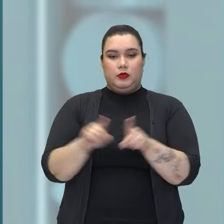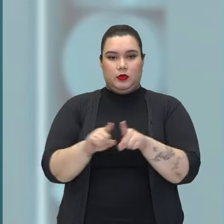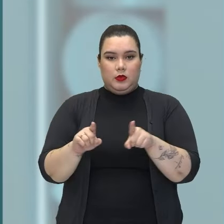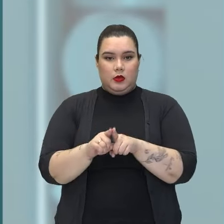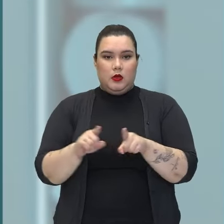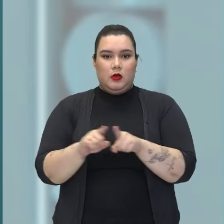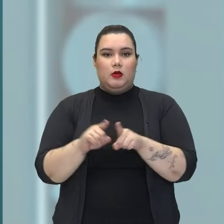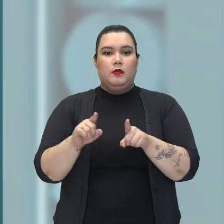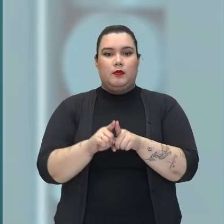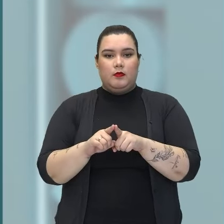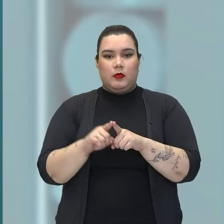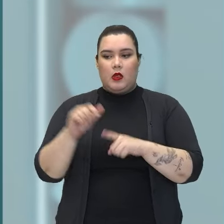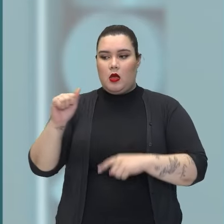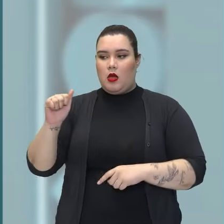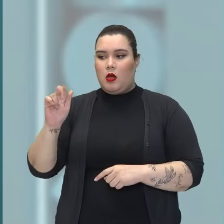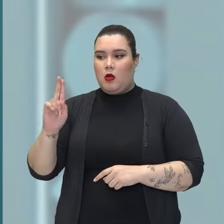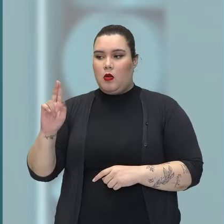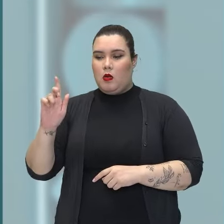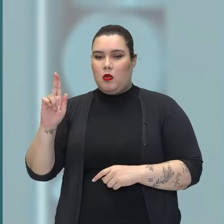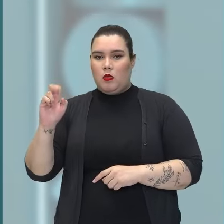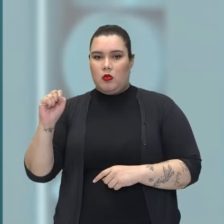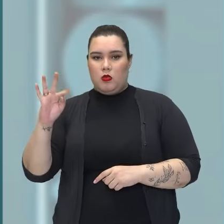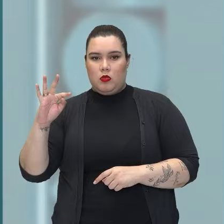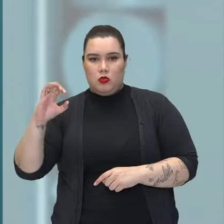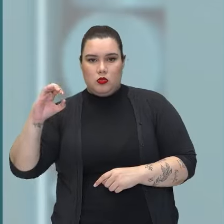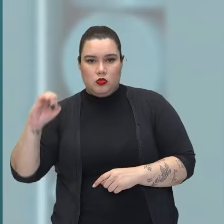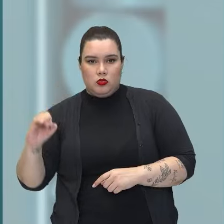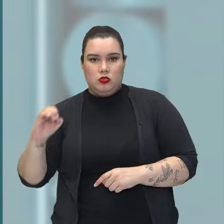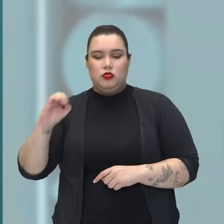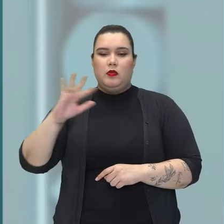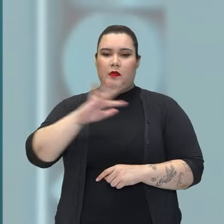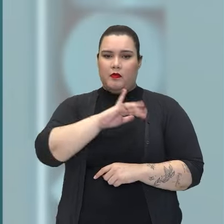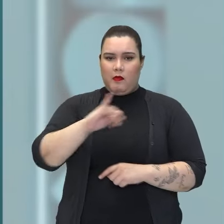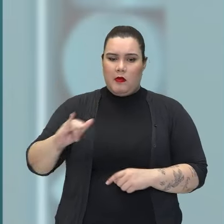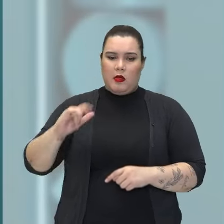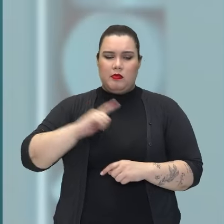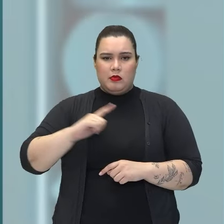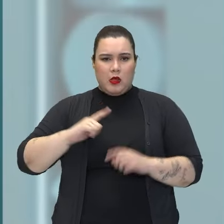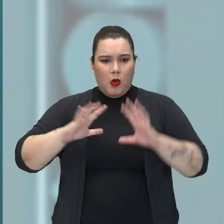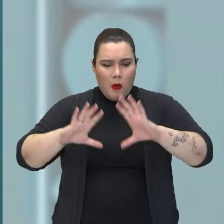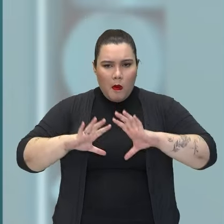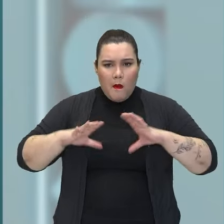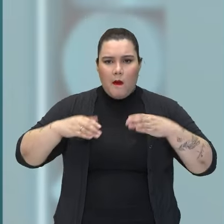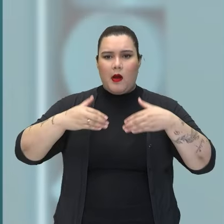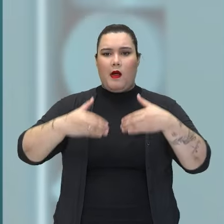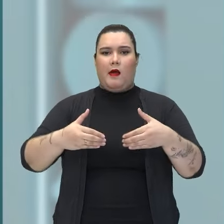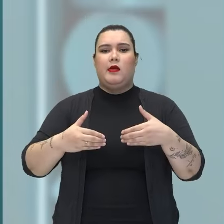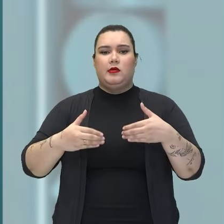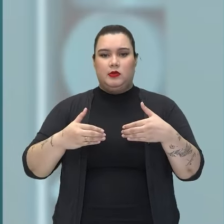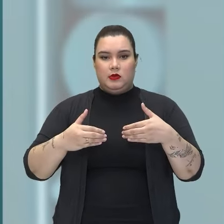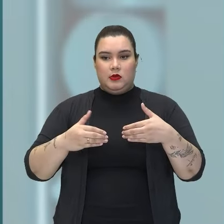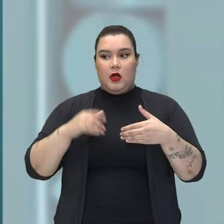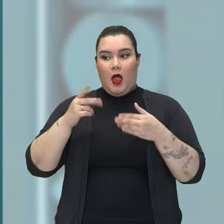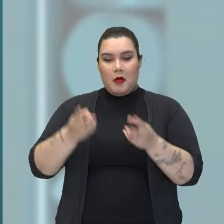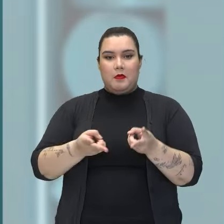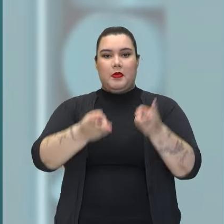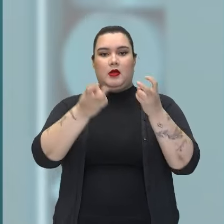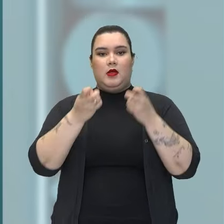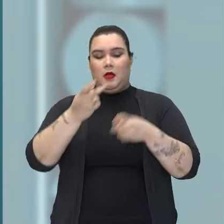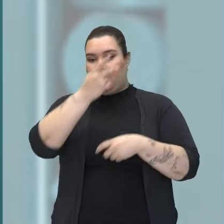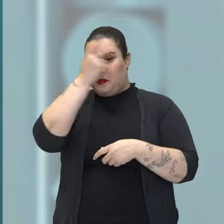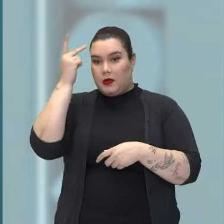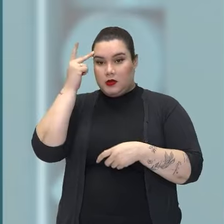Augusto Matraga ali vai lutar de forma brava, e durante essa luta é que ele é reconhecido, as